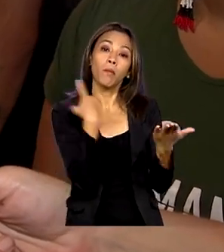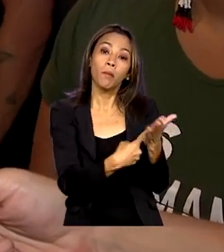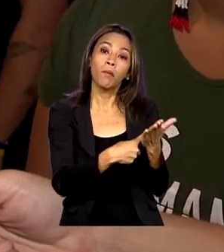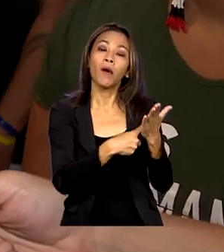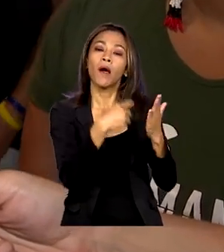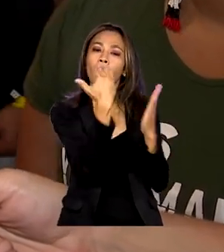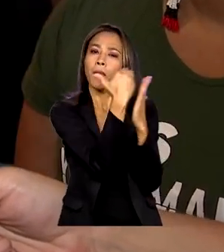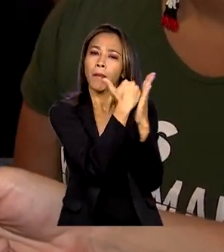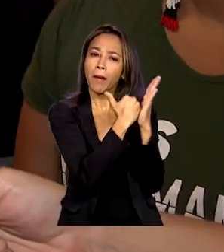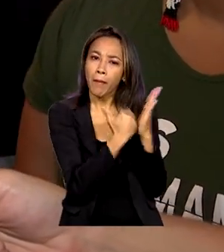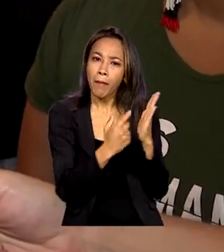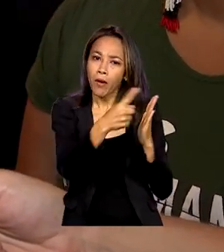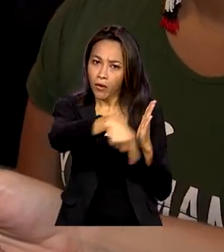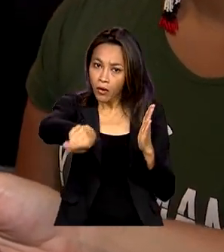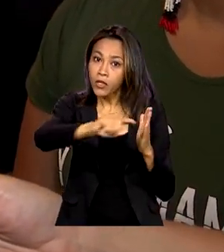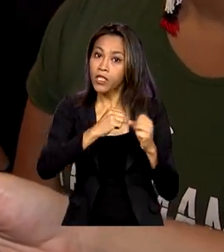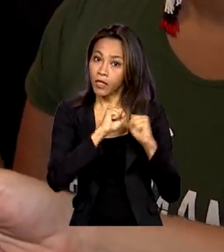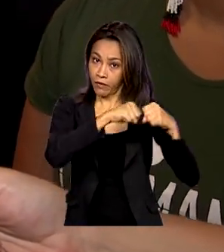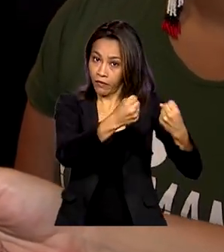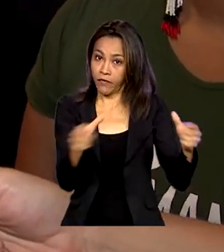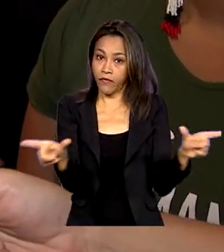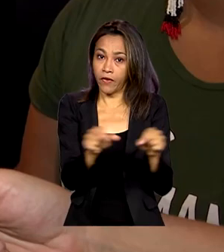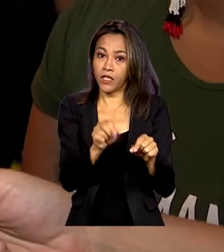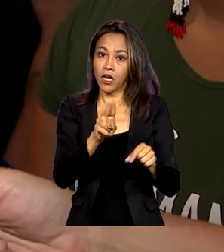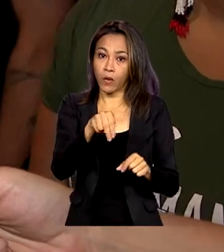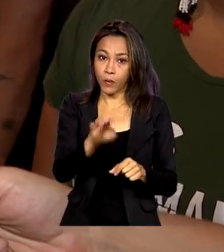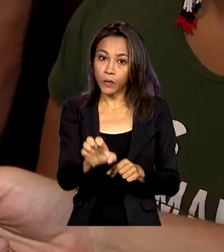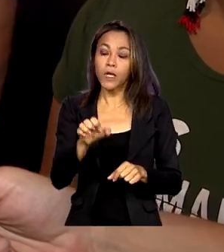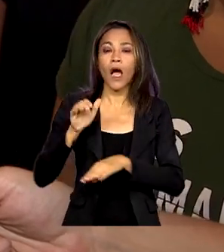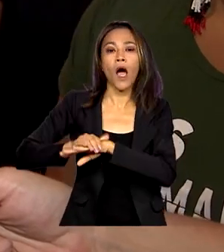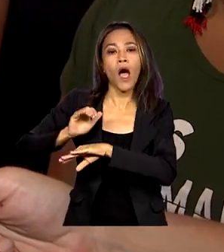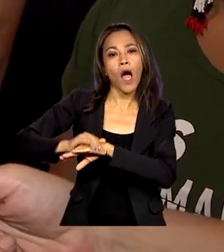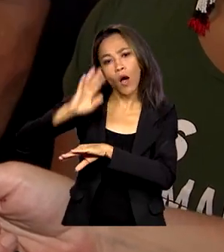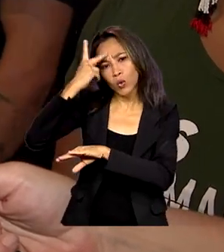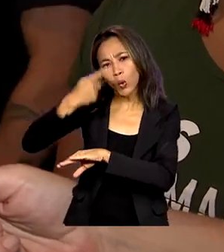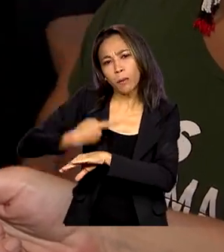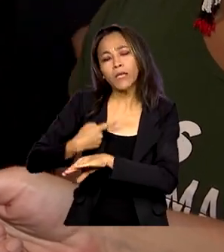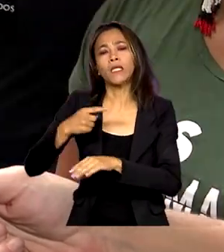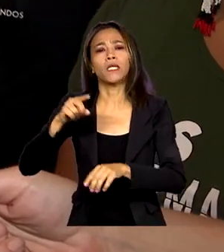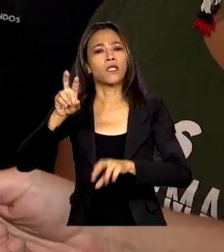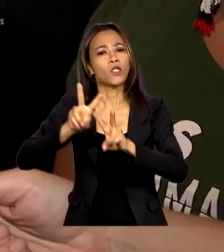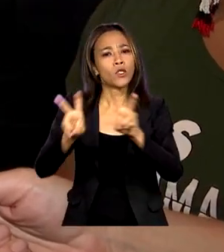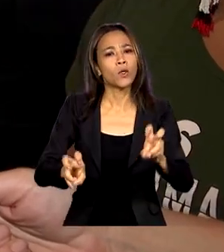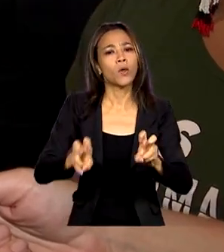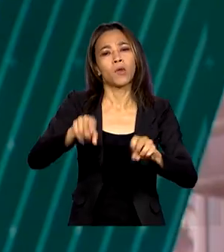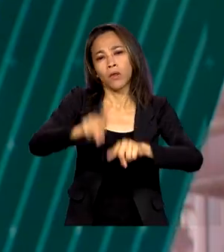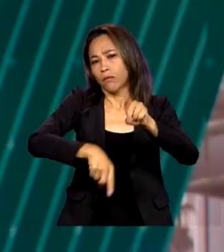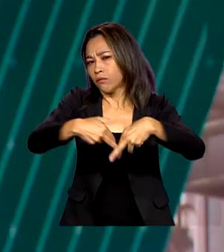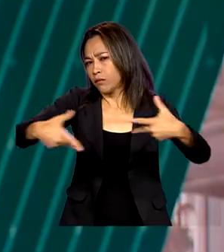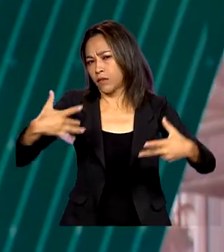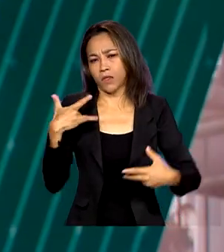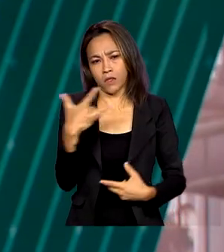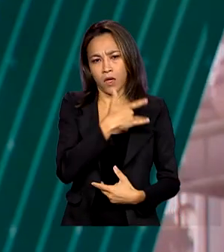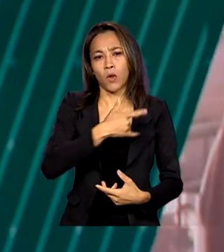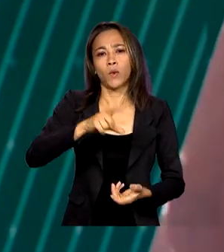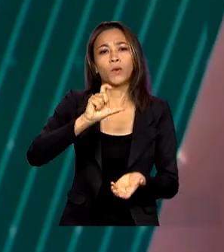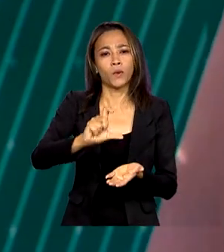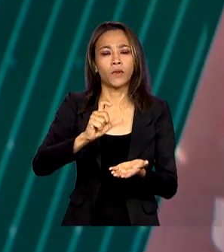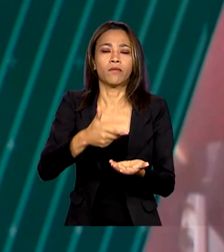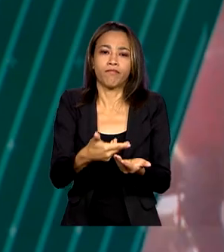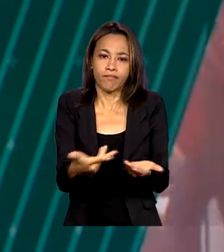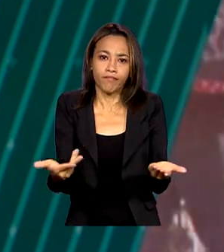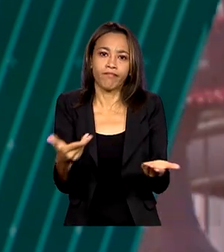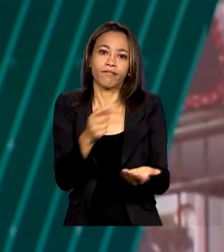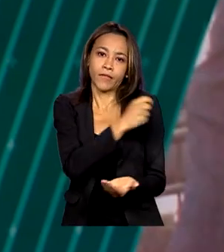que é a agenda da autonomia do país nos produtos de saúde, nas vacinas, nos medicamentos. E o Brasil